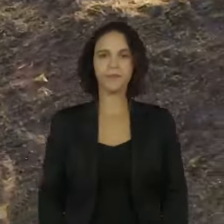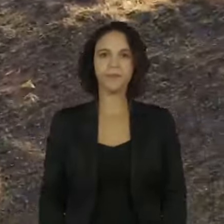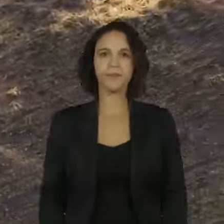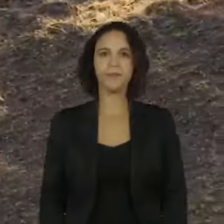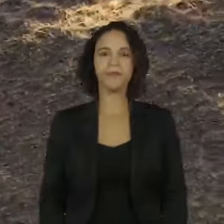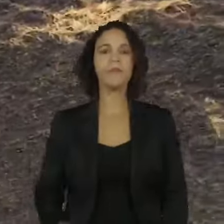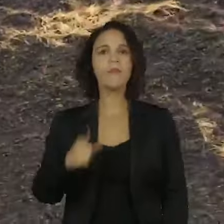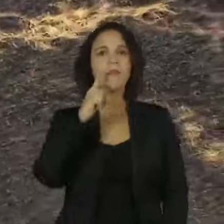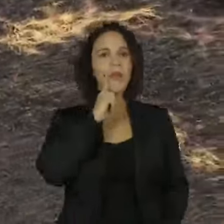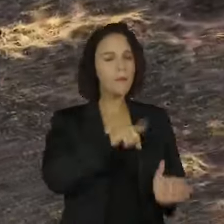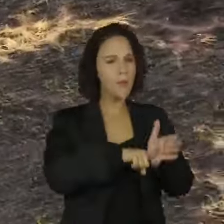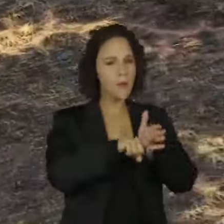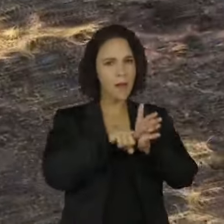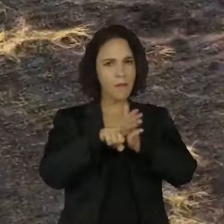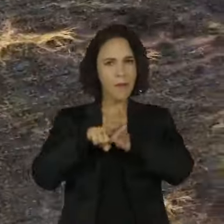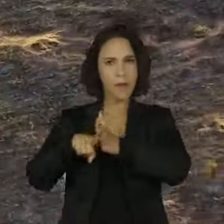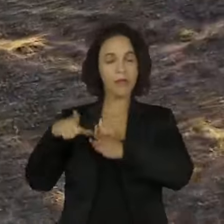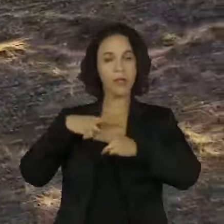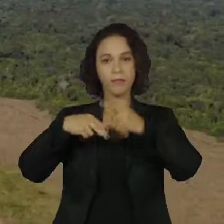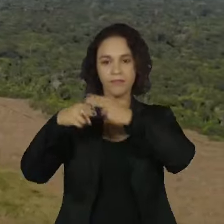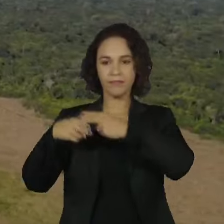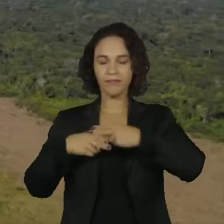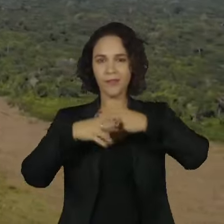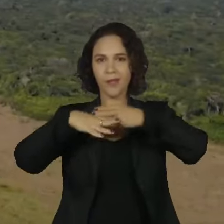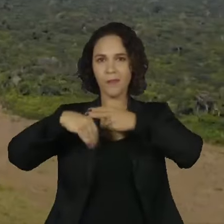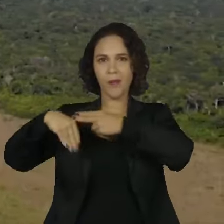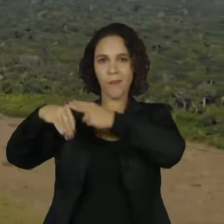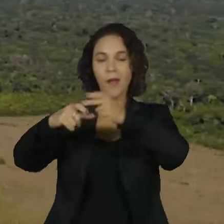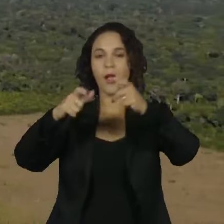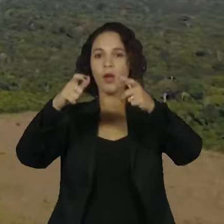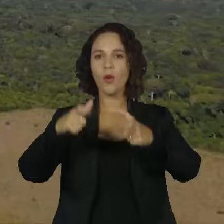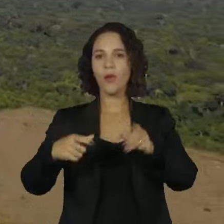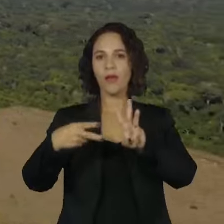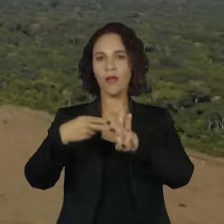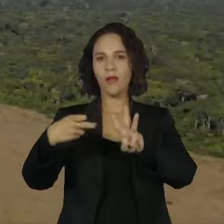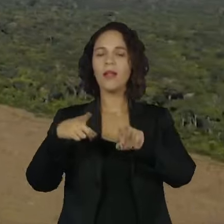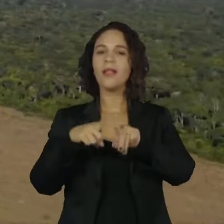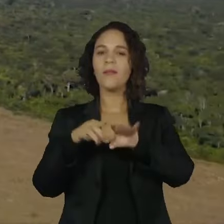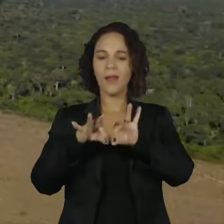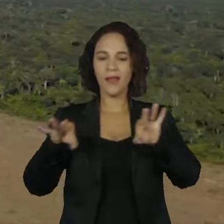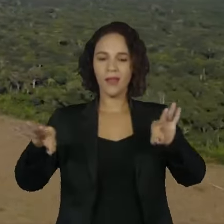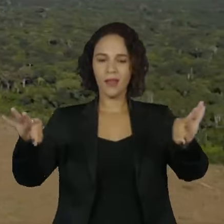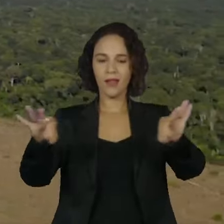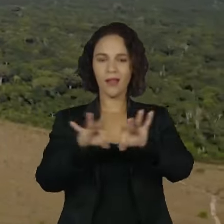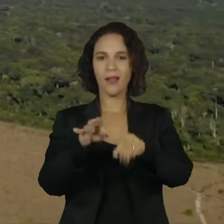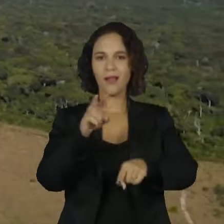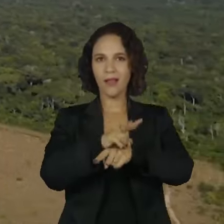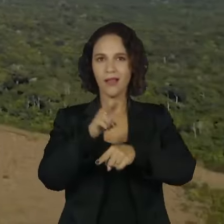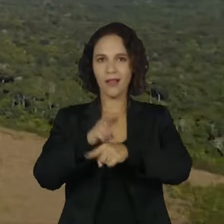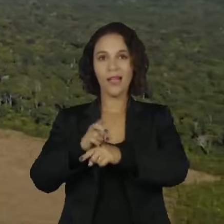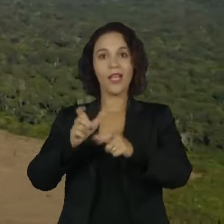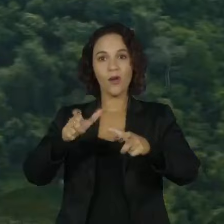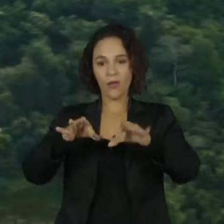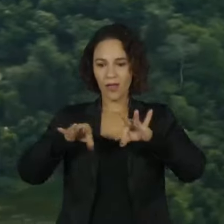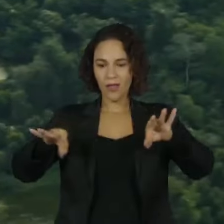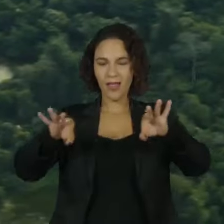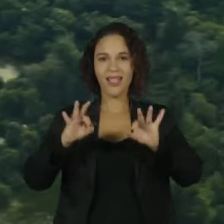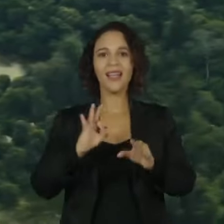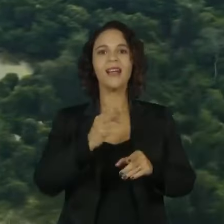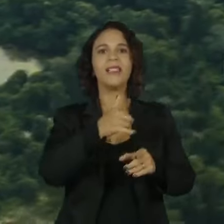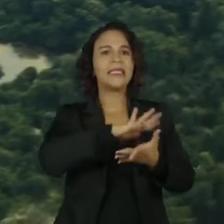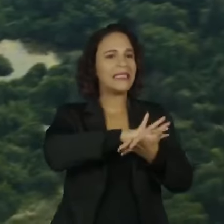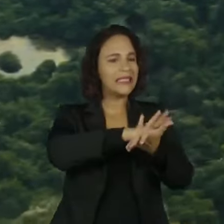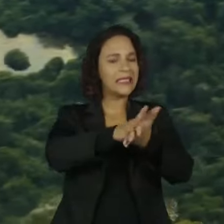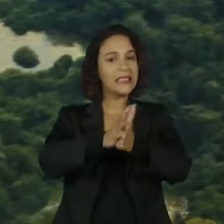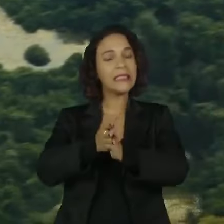Segundo o monitoramento de imagens de satélites em terras indígenas e áreas de conservação, a área devastada no ano passado foi